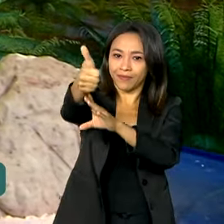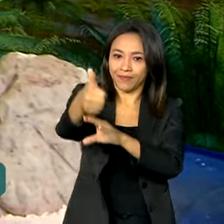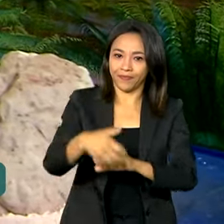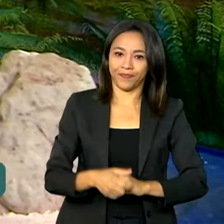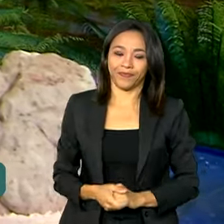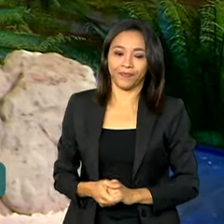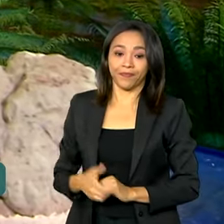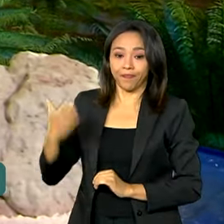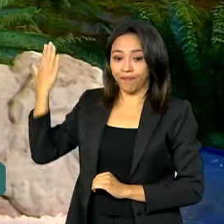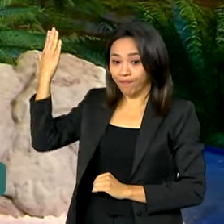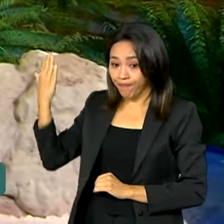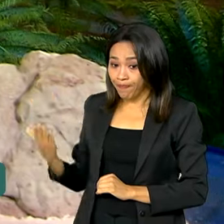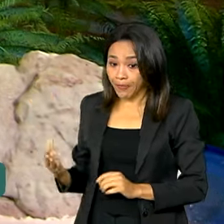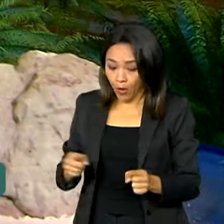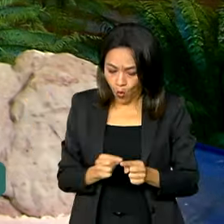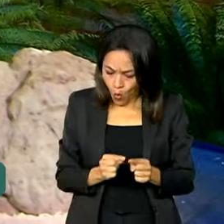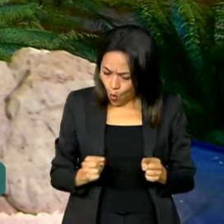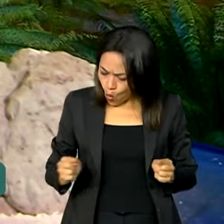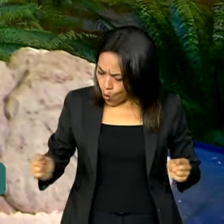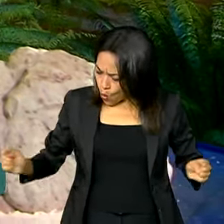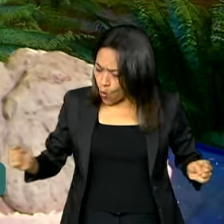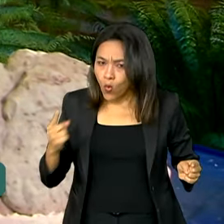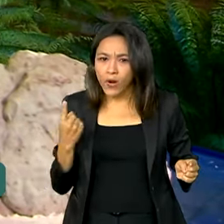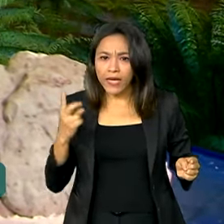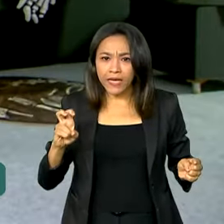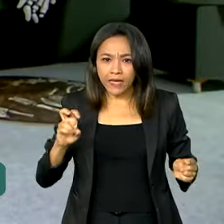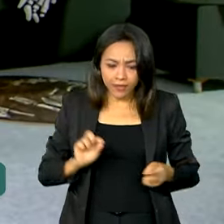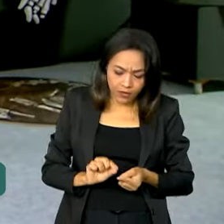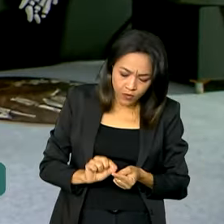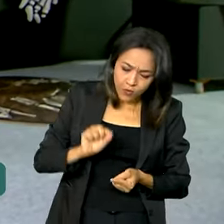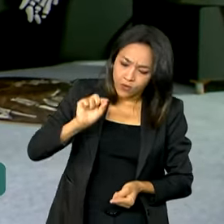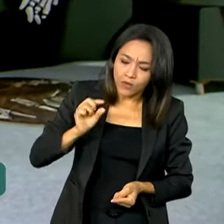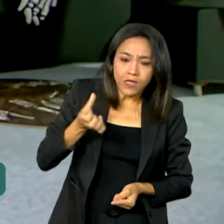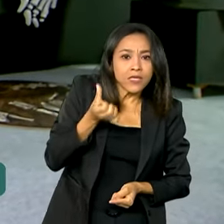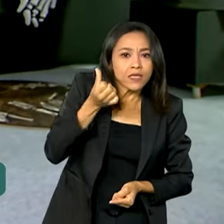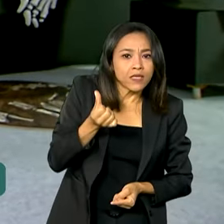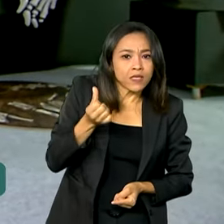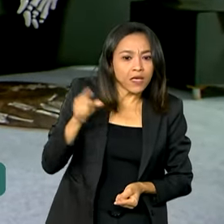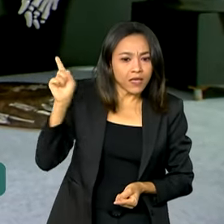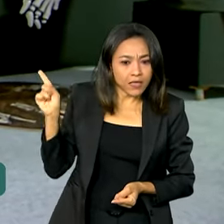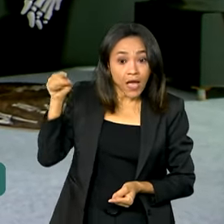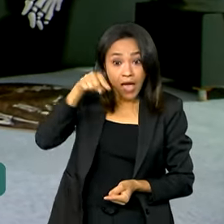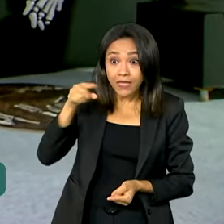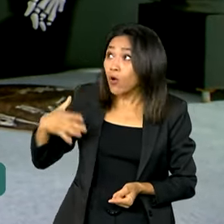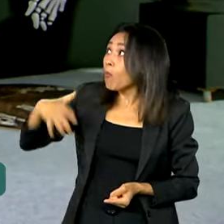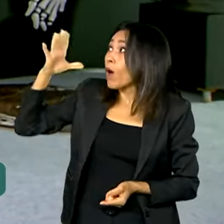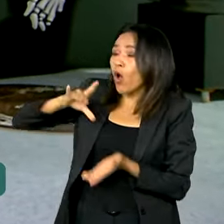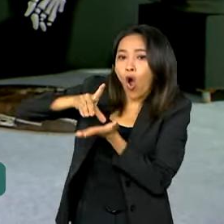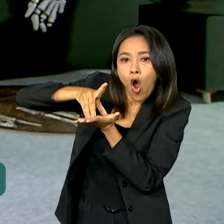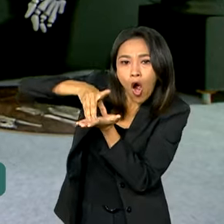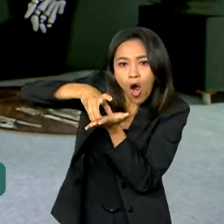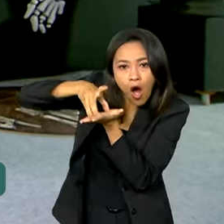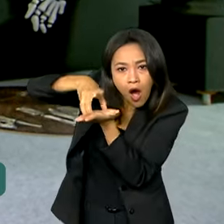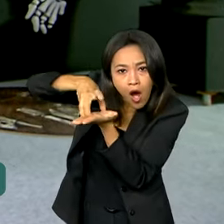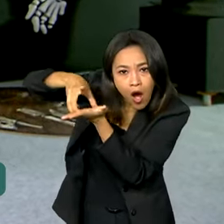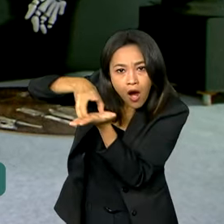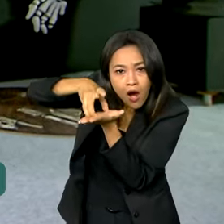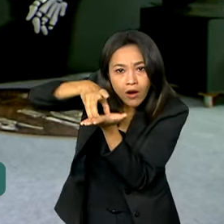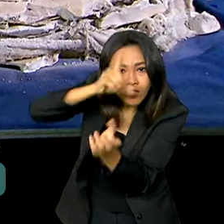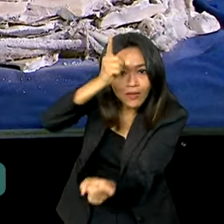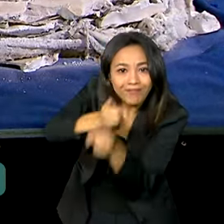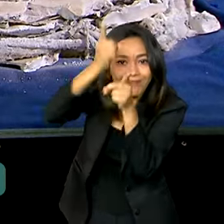Com mais de 15 metros de comprimento e 6 de altura, o Beraba Titã é o maior dinossauro brasileiro já